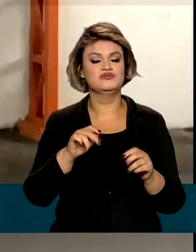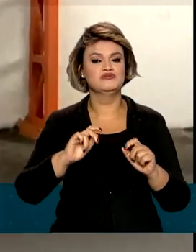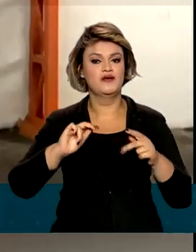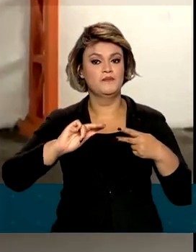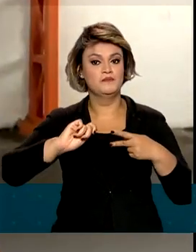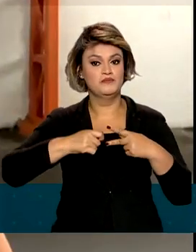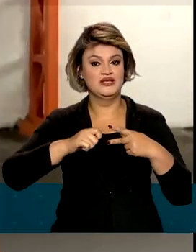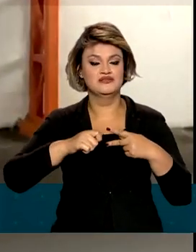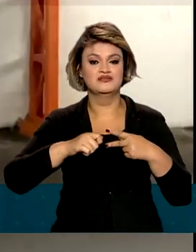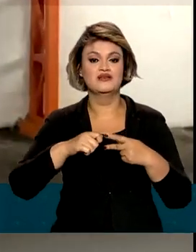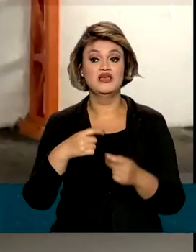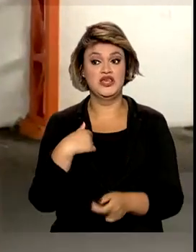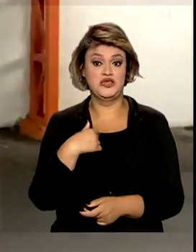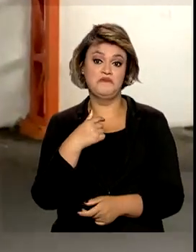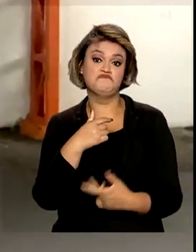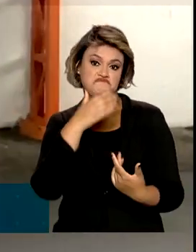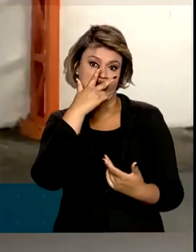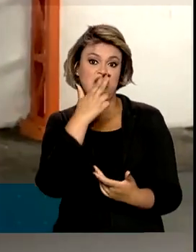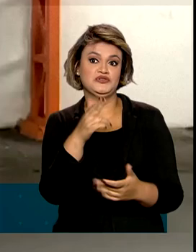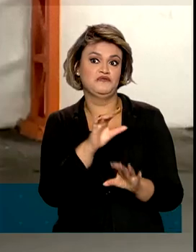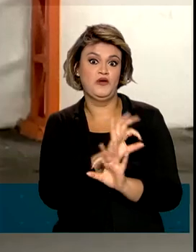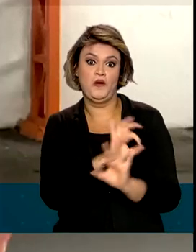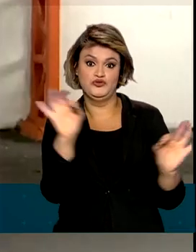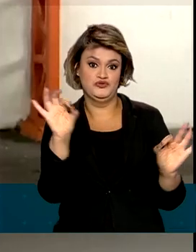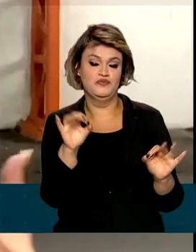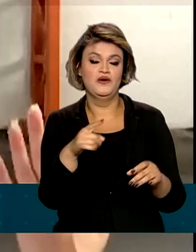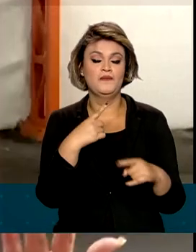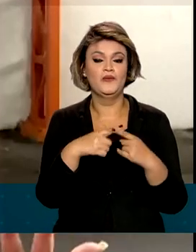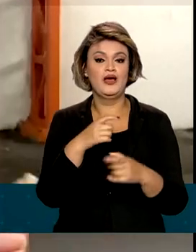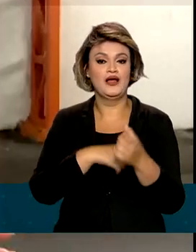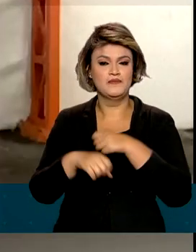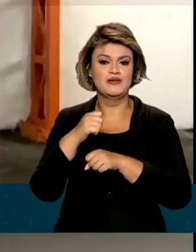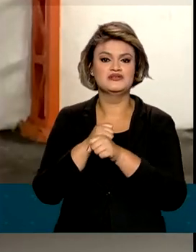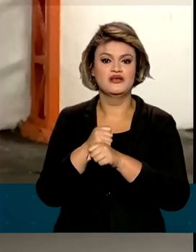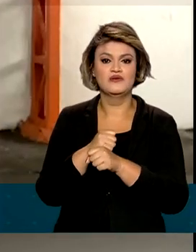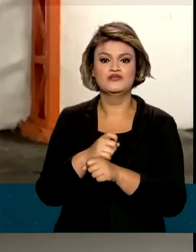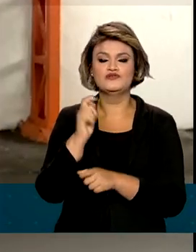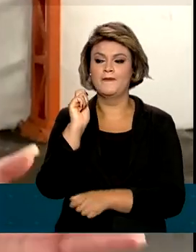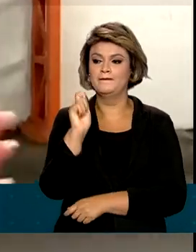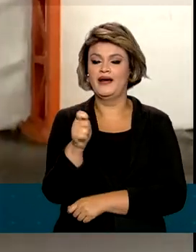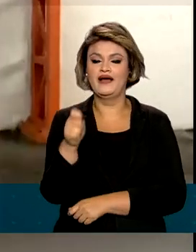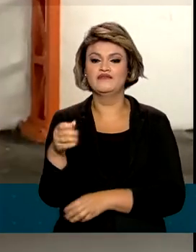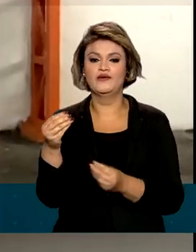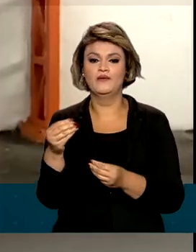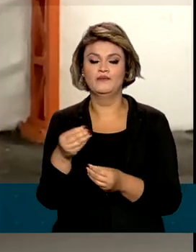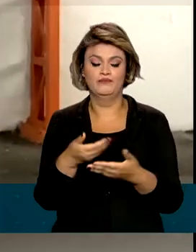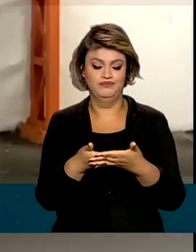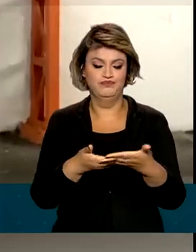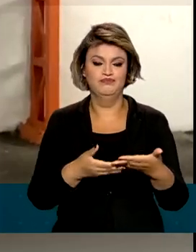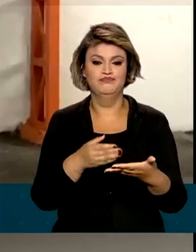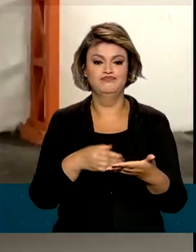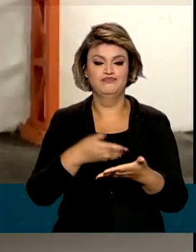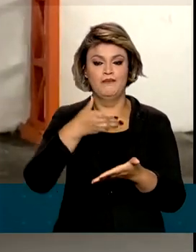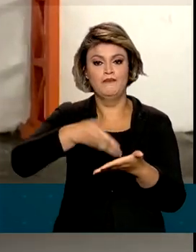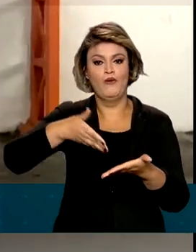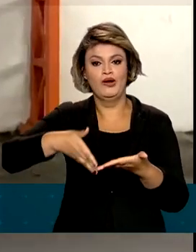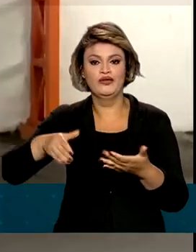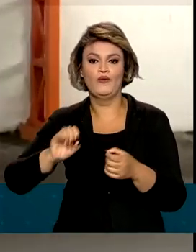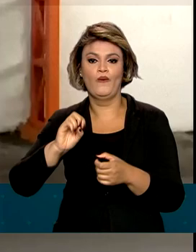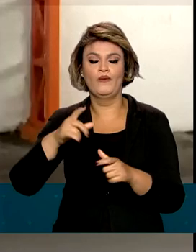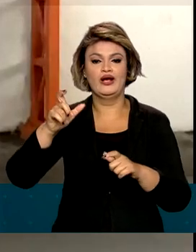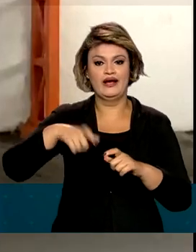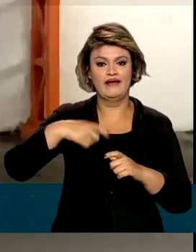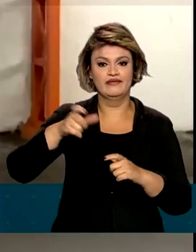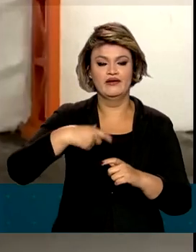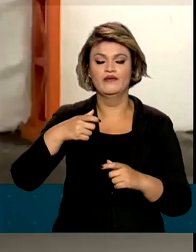Pix. O que no meu ponto de vista foi maravilhoso porque ano passado, até ano passado, você conseguia pagar pelo boleto ou pelo cartão. O que eu